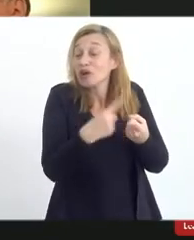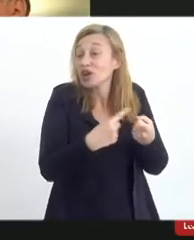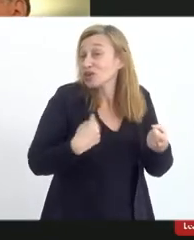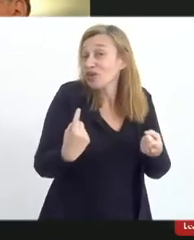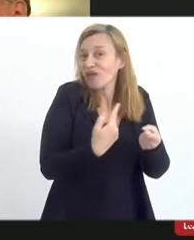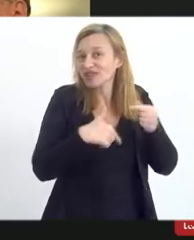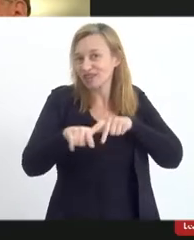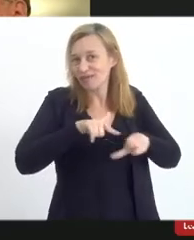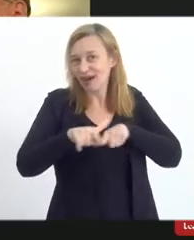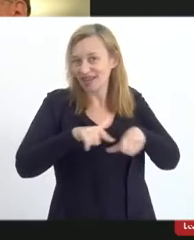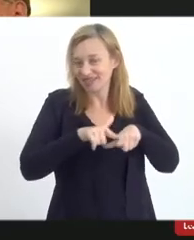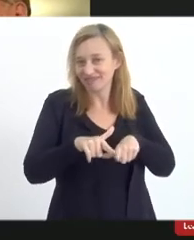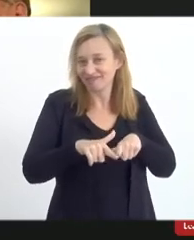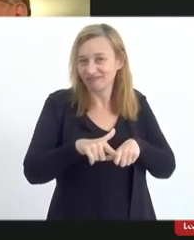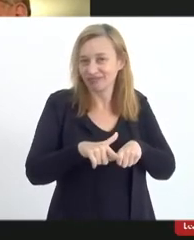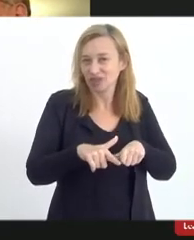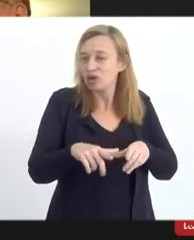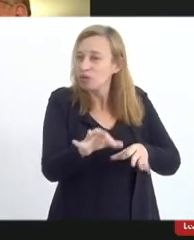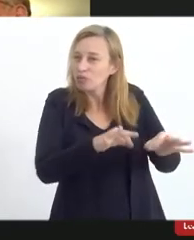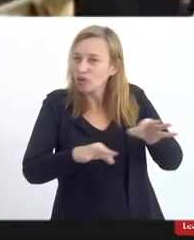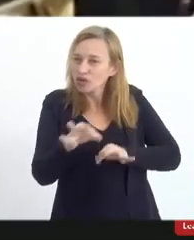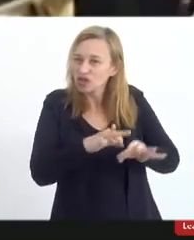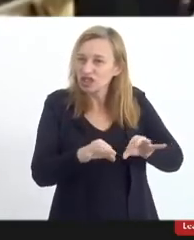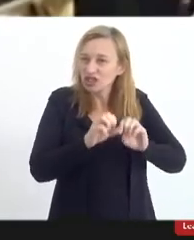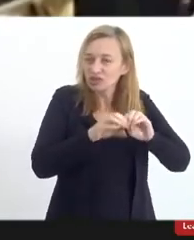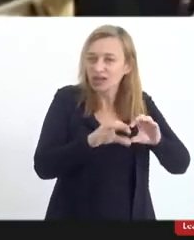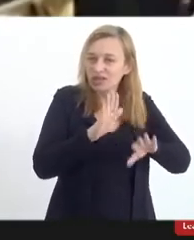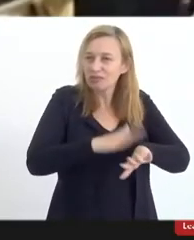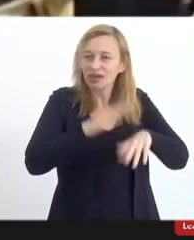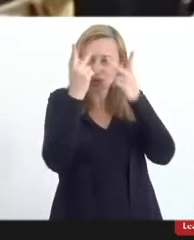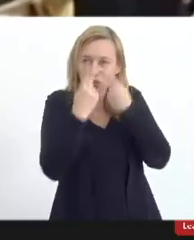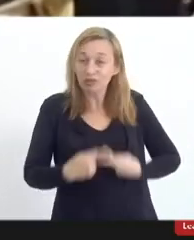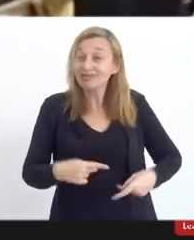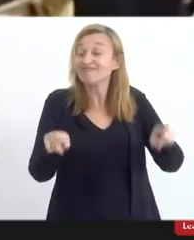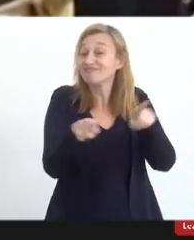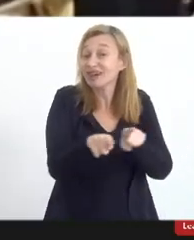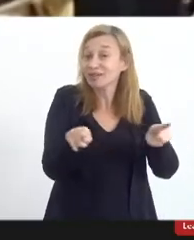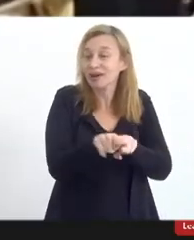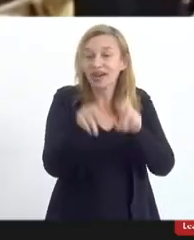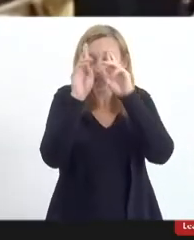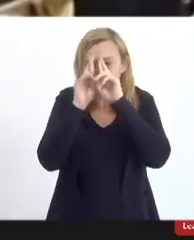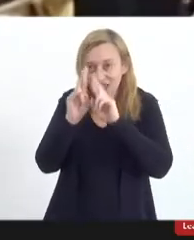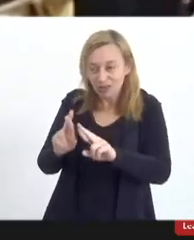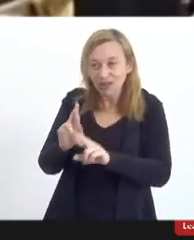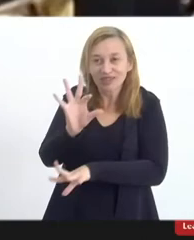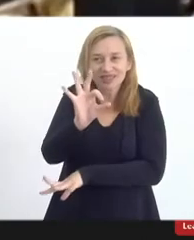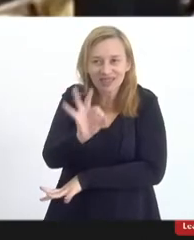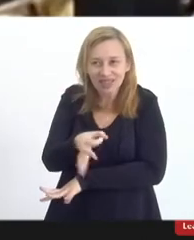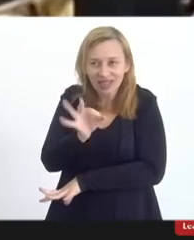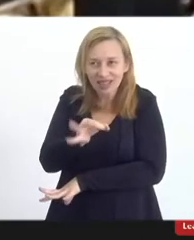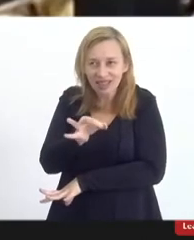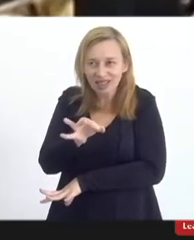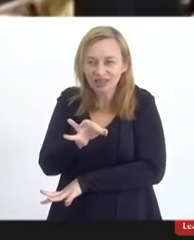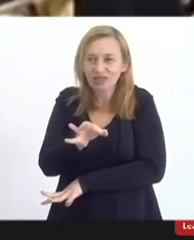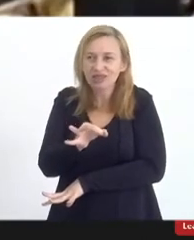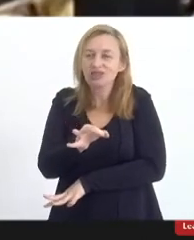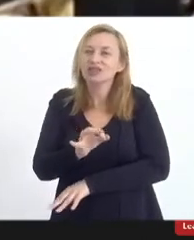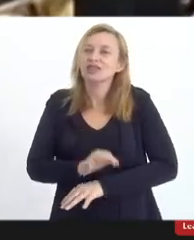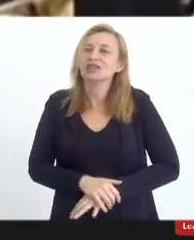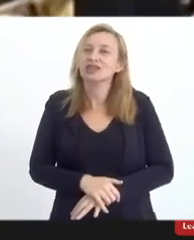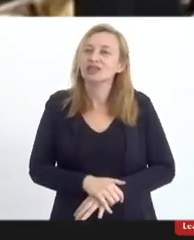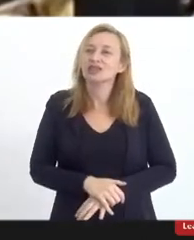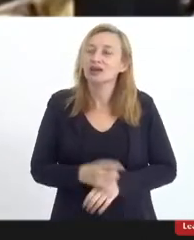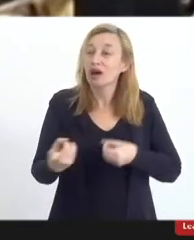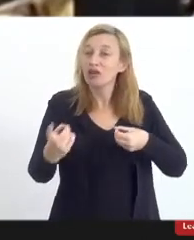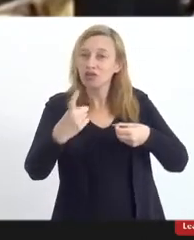trabalhamos o projeto Educação Mais Humana, também respeitando, inclusive, uma das justificativas para esse